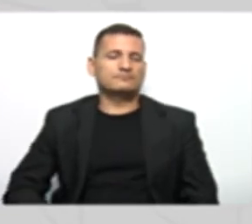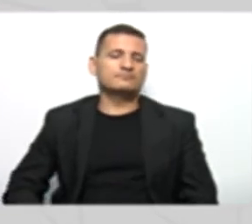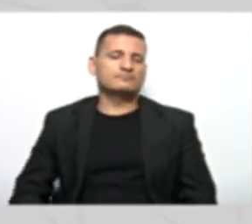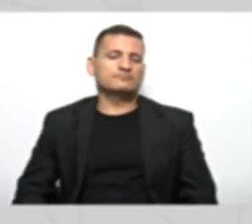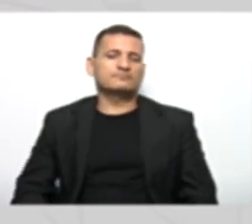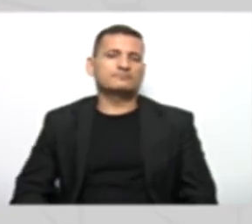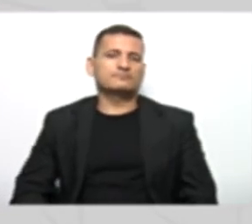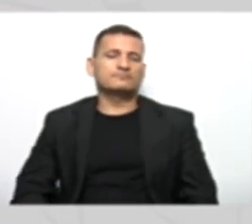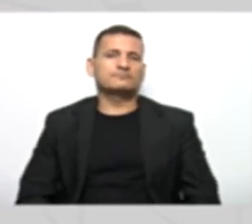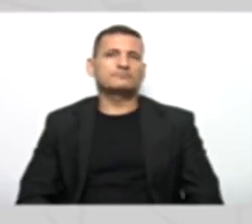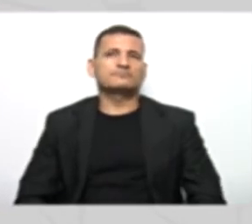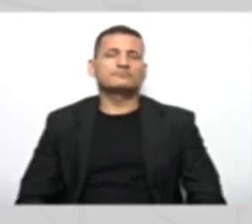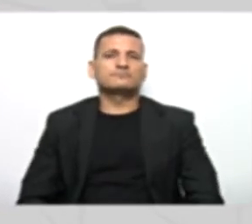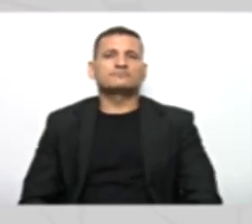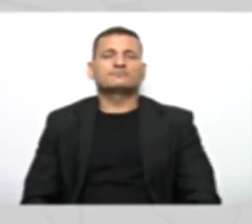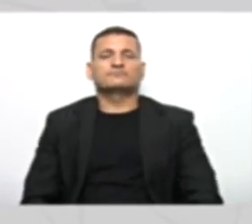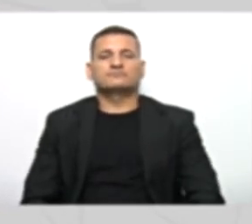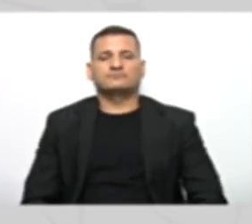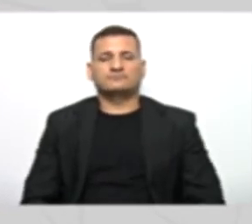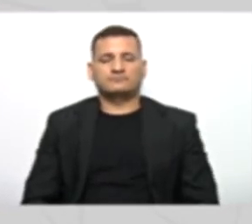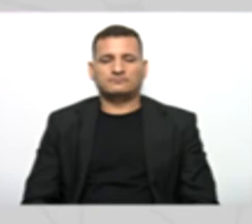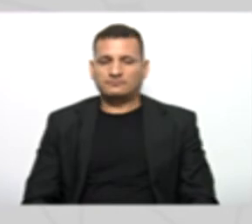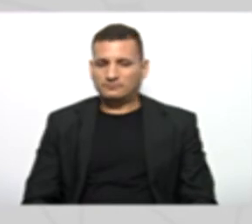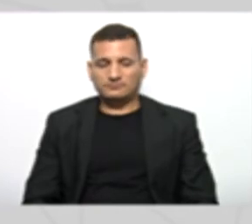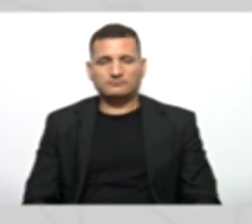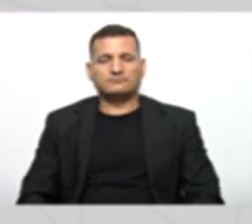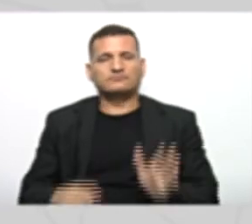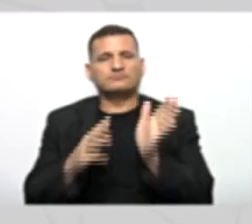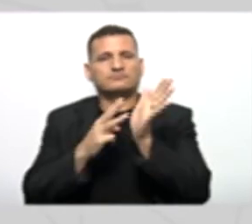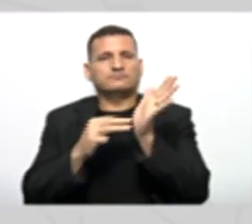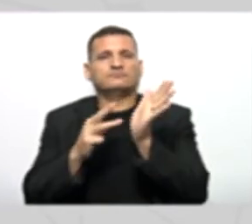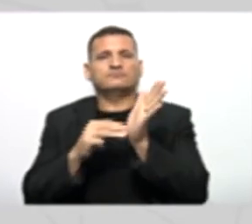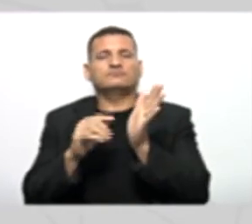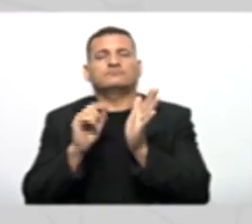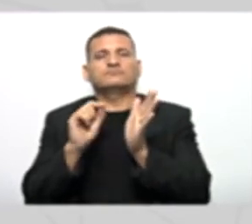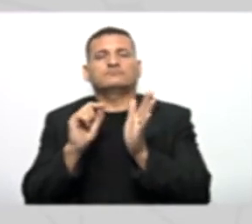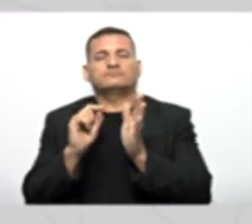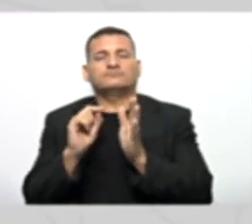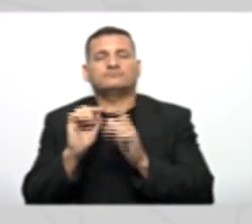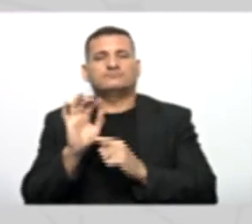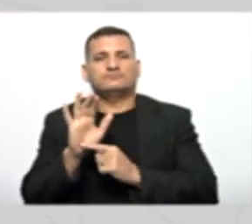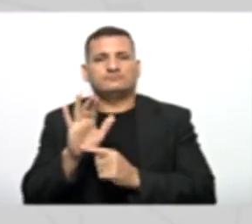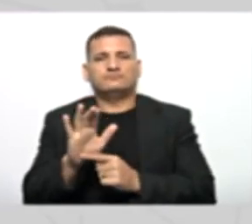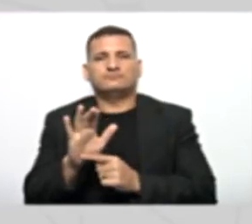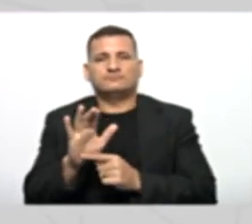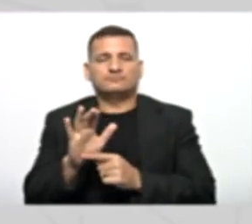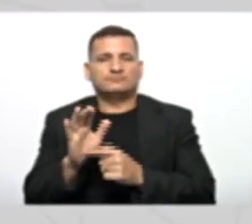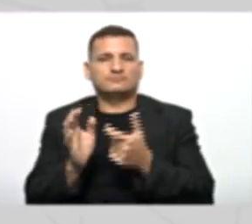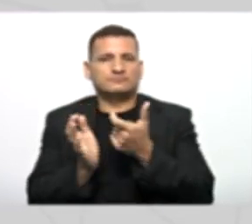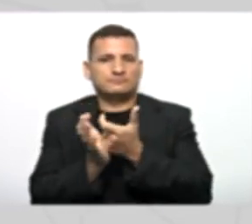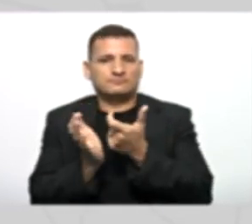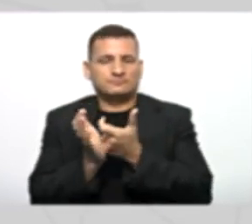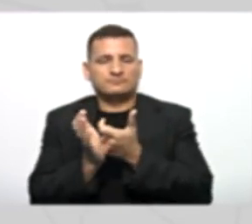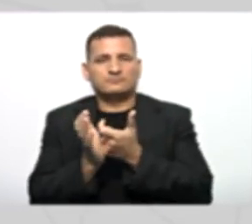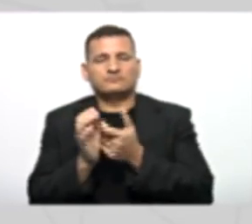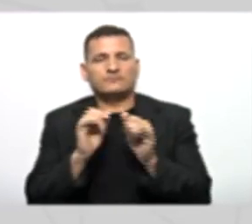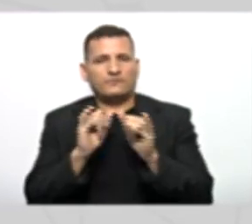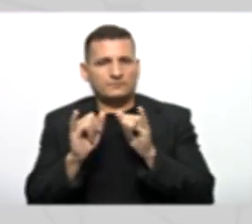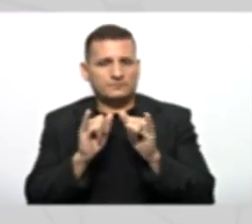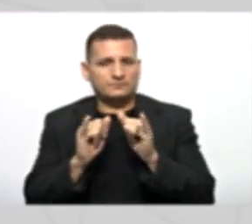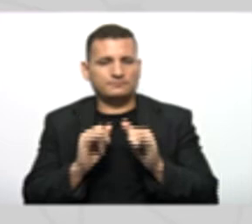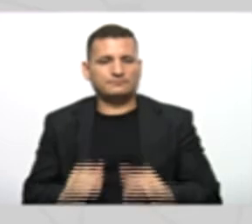que você poderia fazer Você poderia criar O método Exibe Da classe Para que? Para mostrar as informações